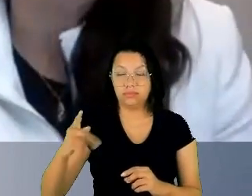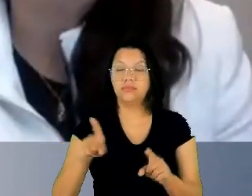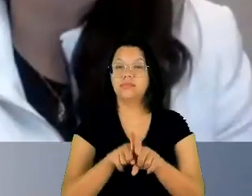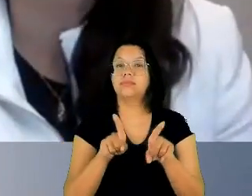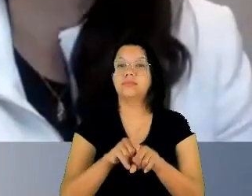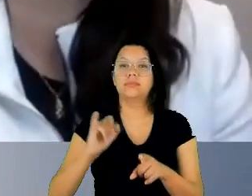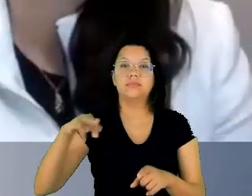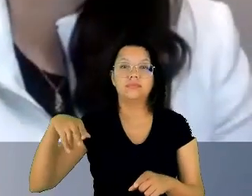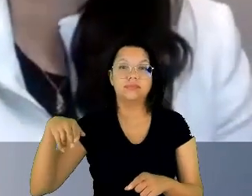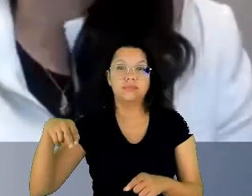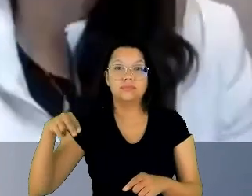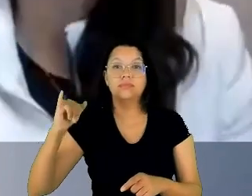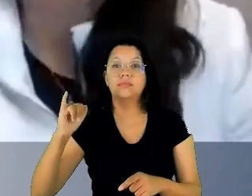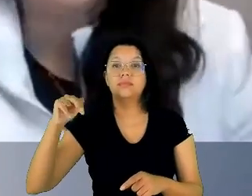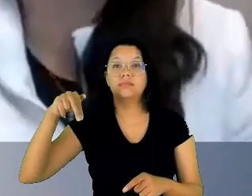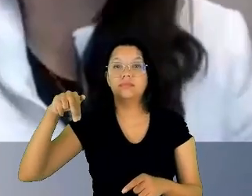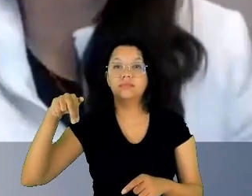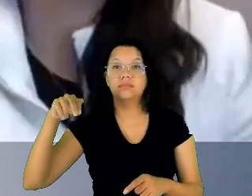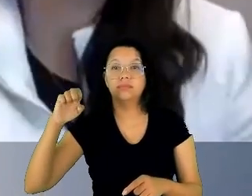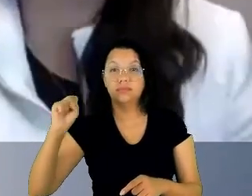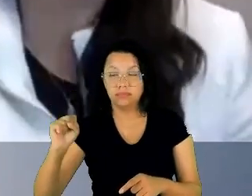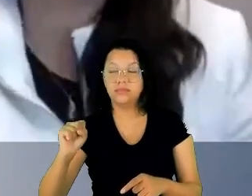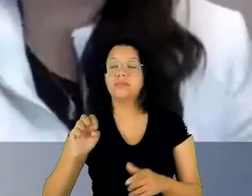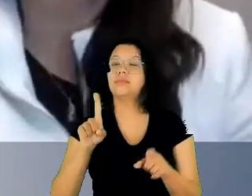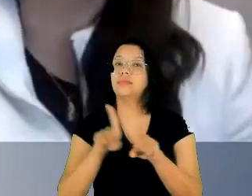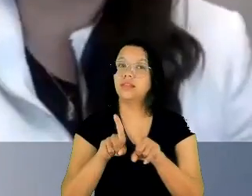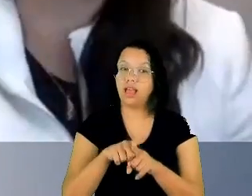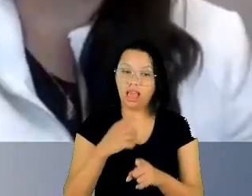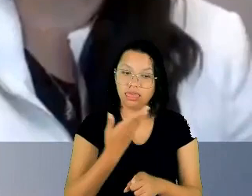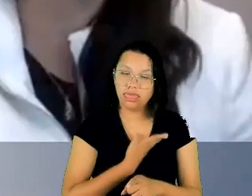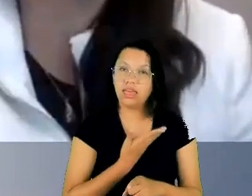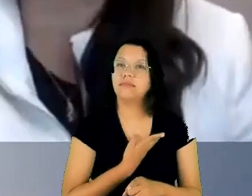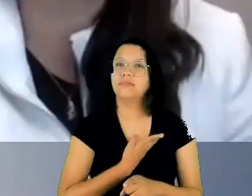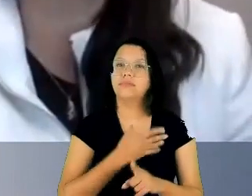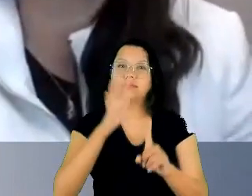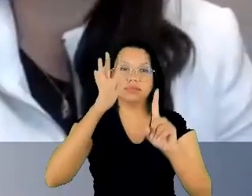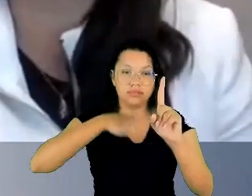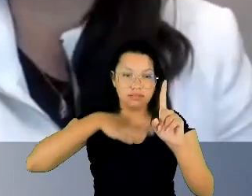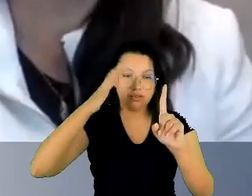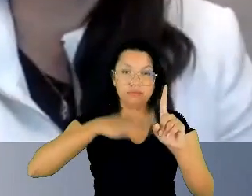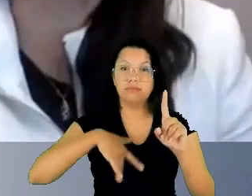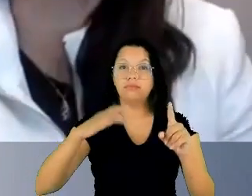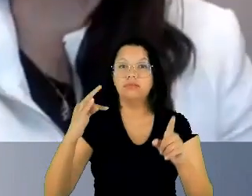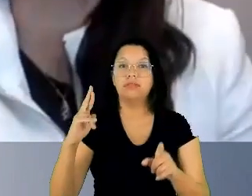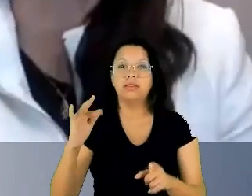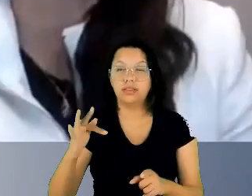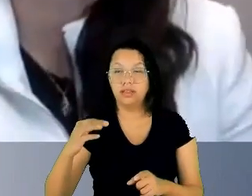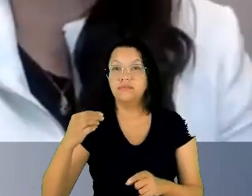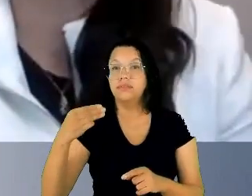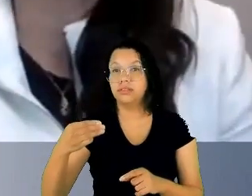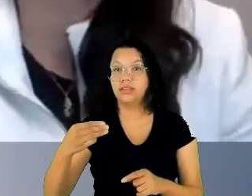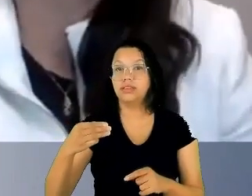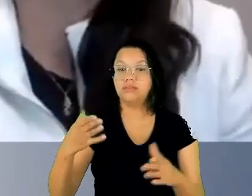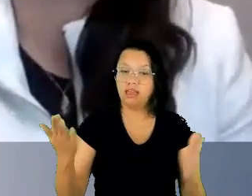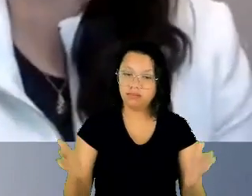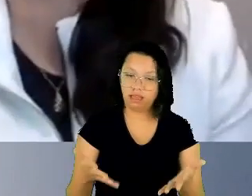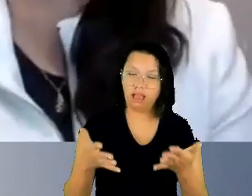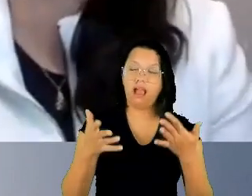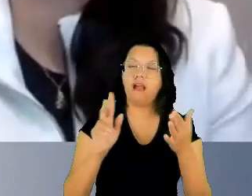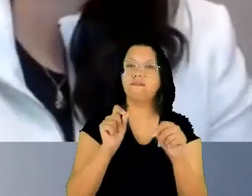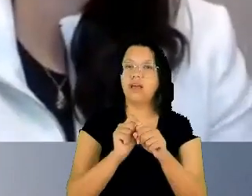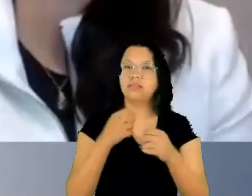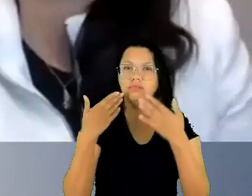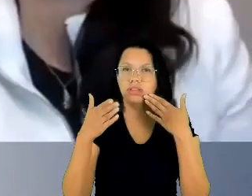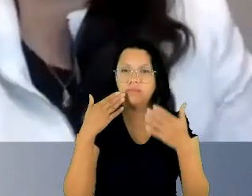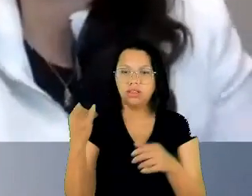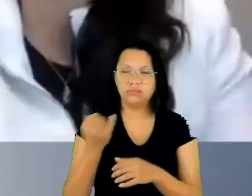agradeço o convite. Saúdo o TRF3 pela iniciativa de promover um debate tão importante sobre a lei de importunação